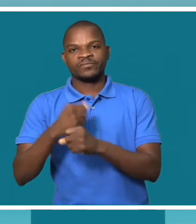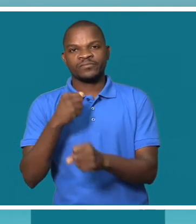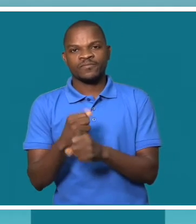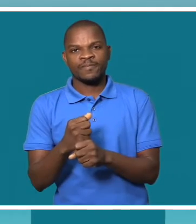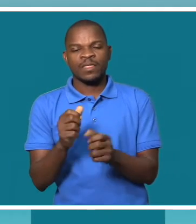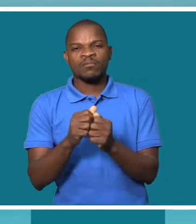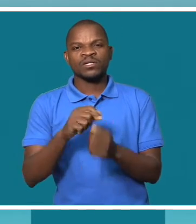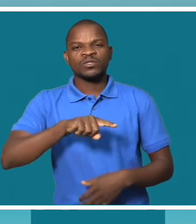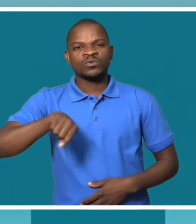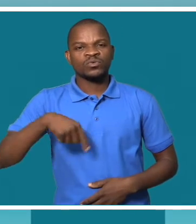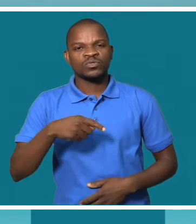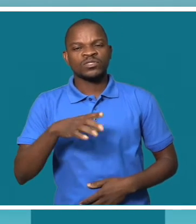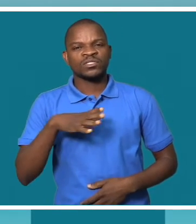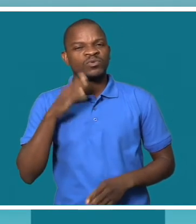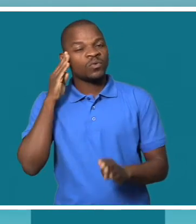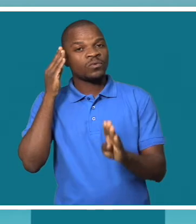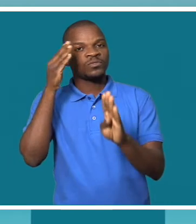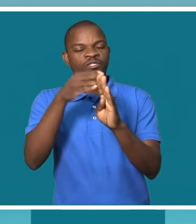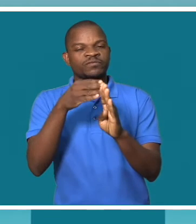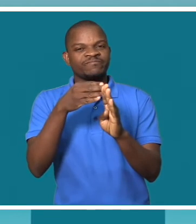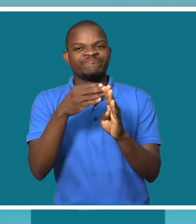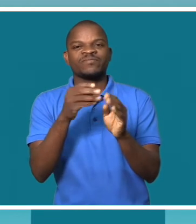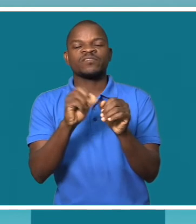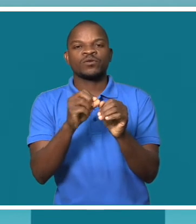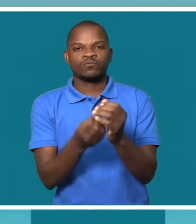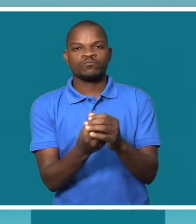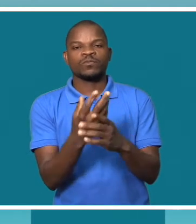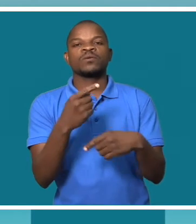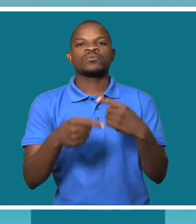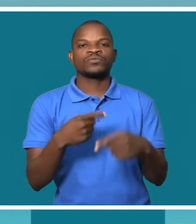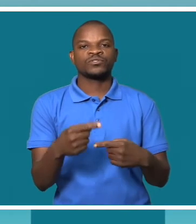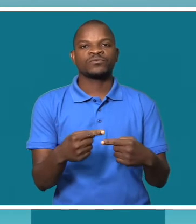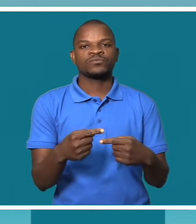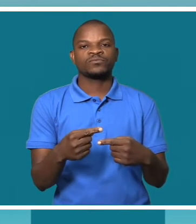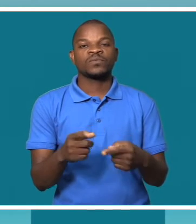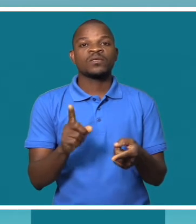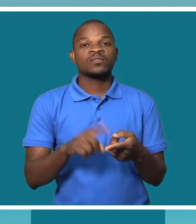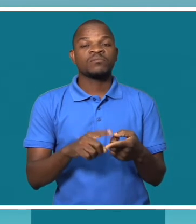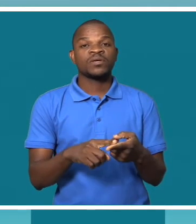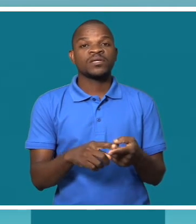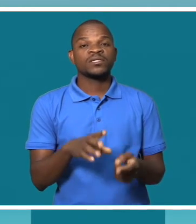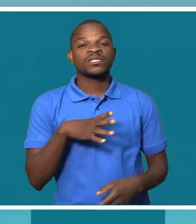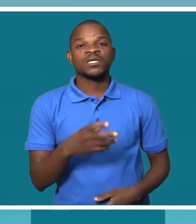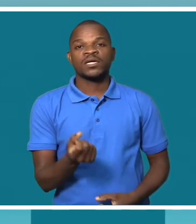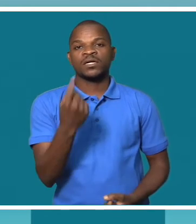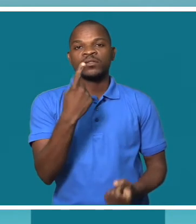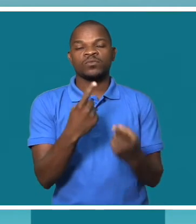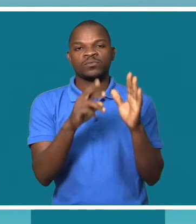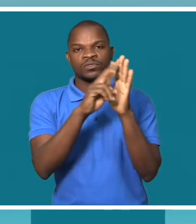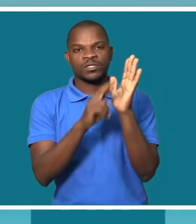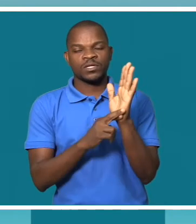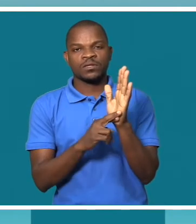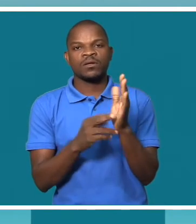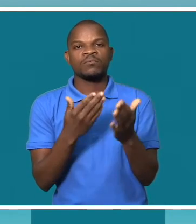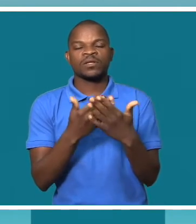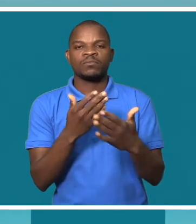visão, com esse objetivo, que nasceu esta ideia e este projeto. Um dos requisitos exigidos para o acesso ao